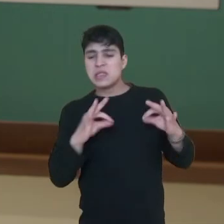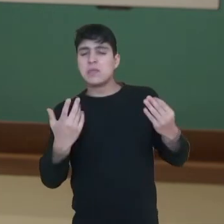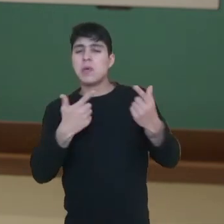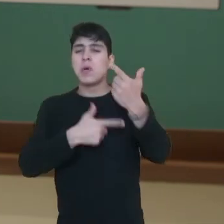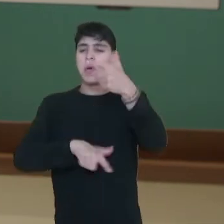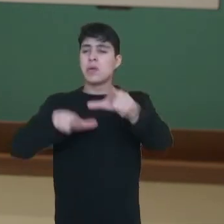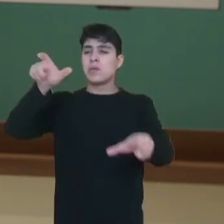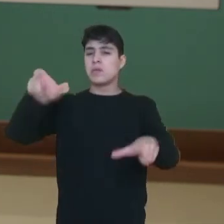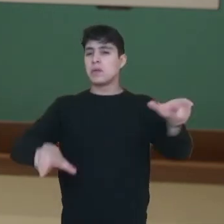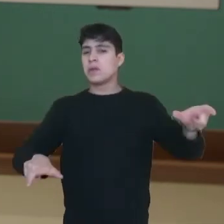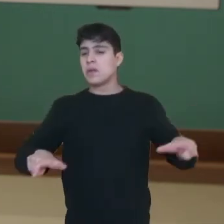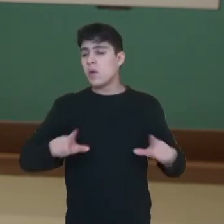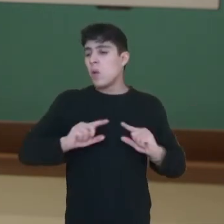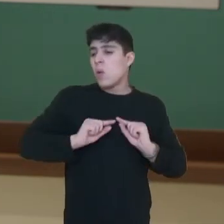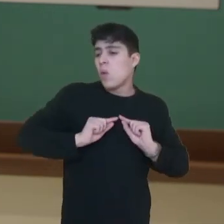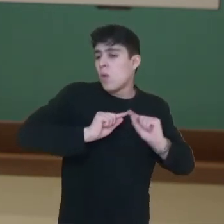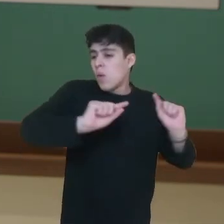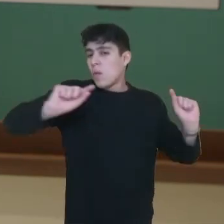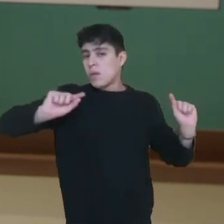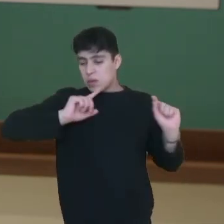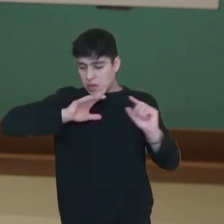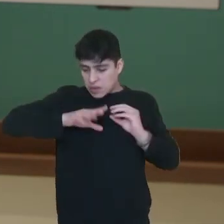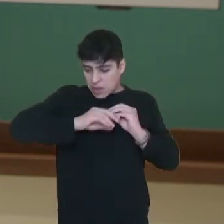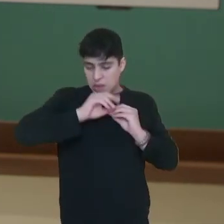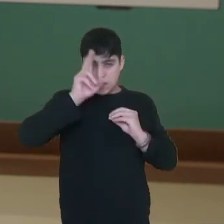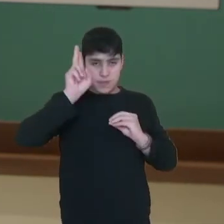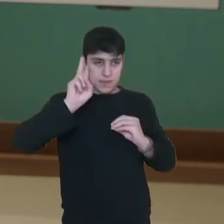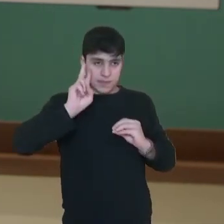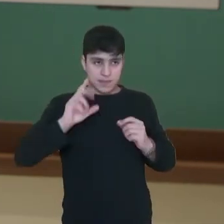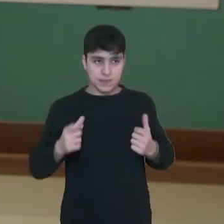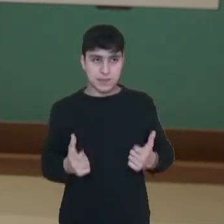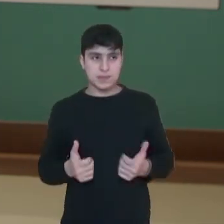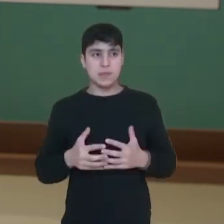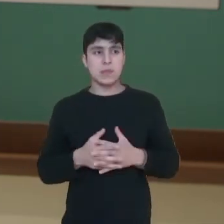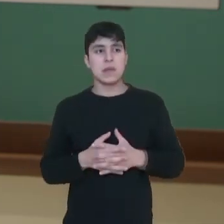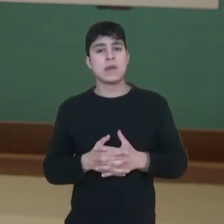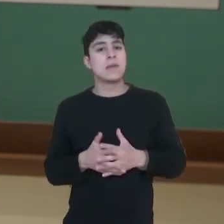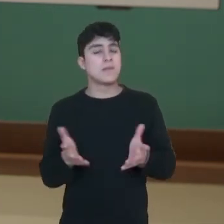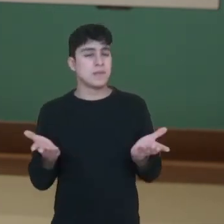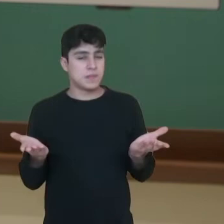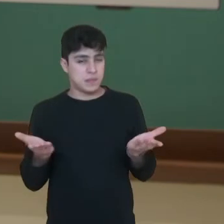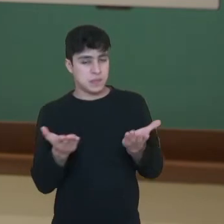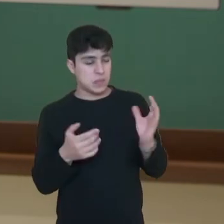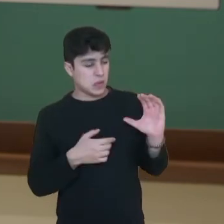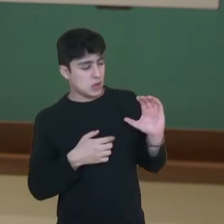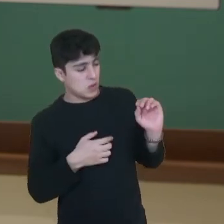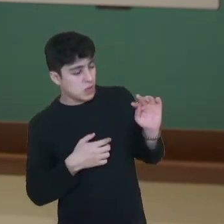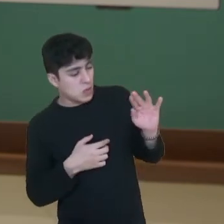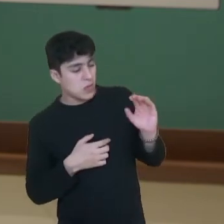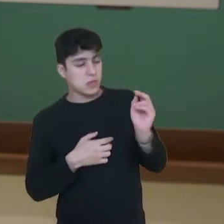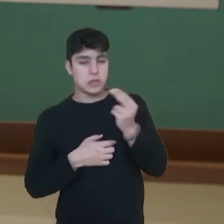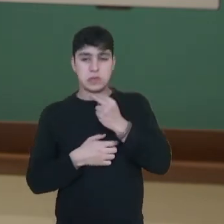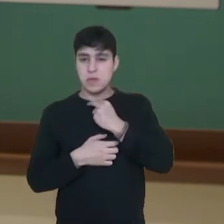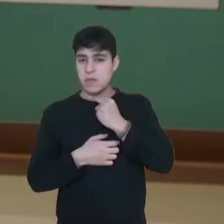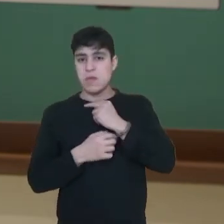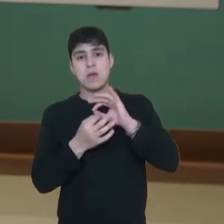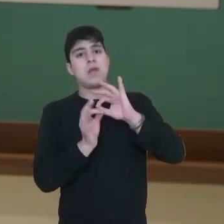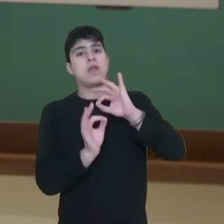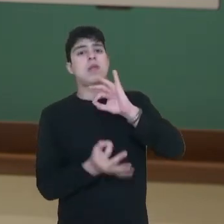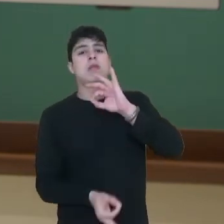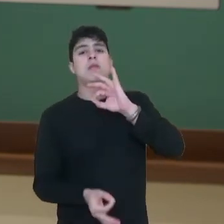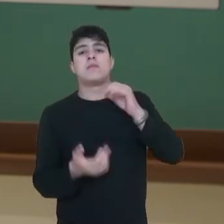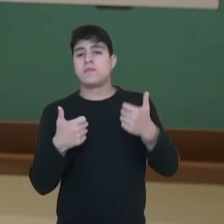personagens que estão ali compondo a trama narrativa. Lembrem-se de que o conto também não pode ser muito longo, né?